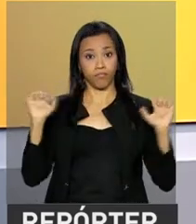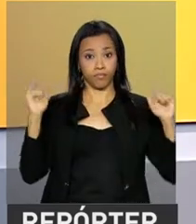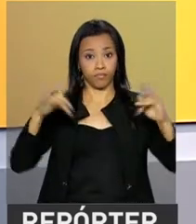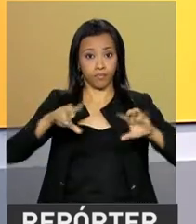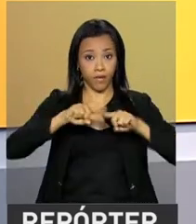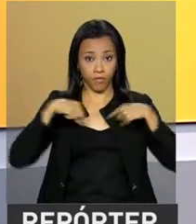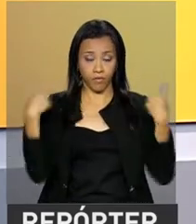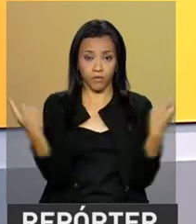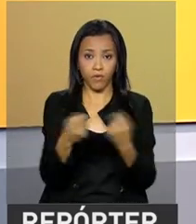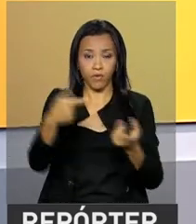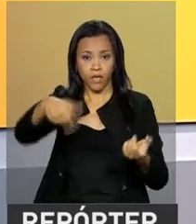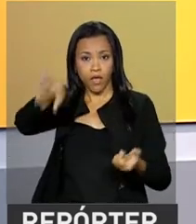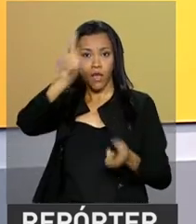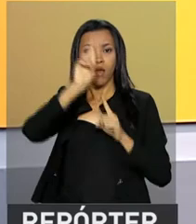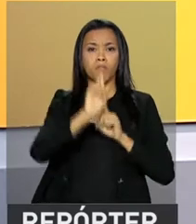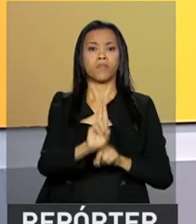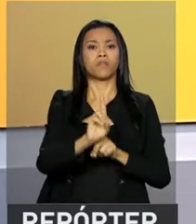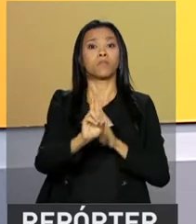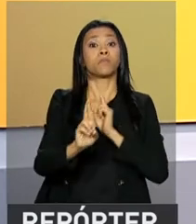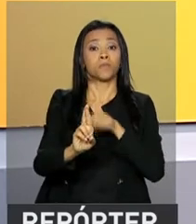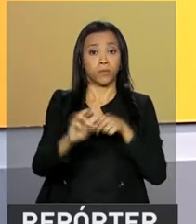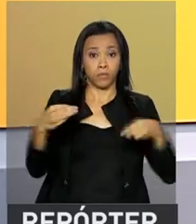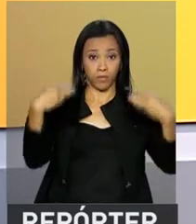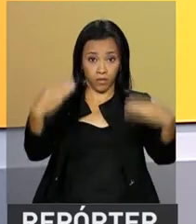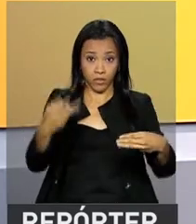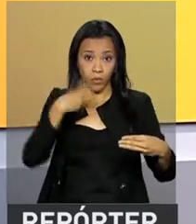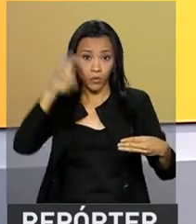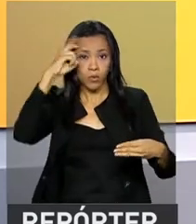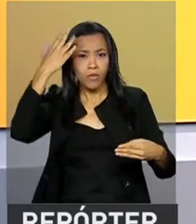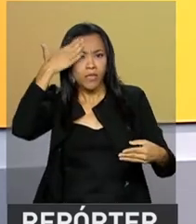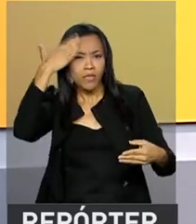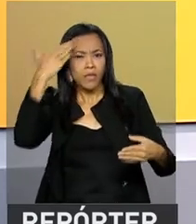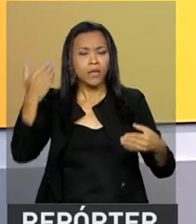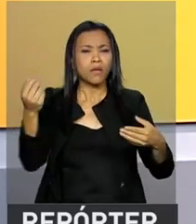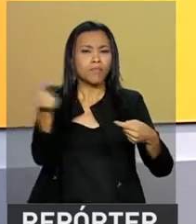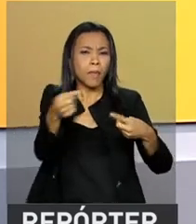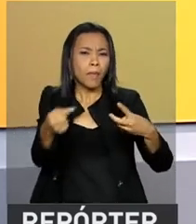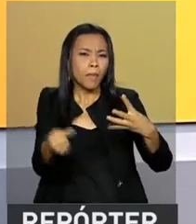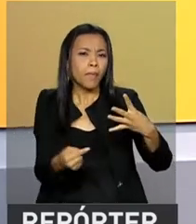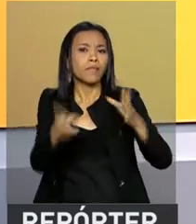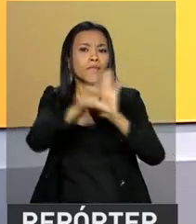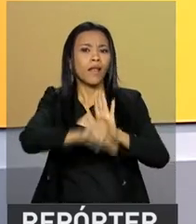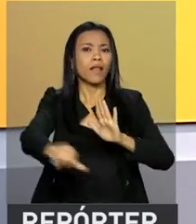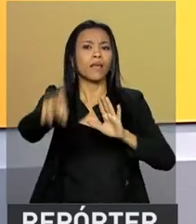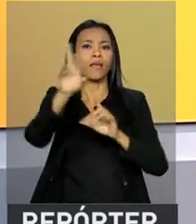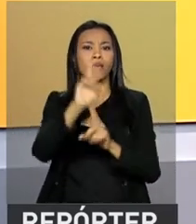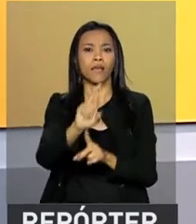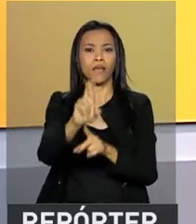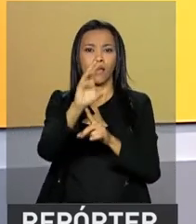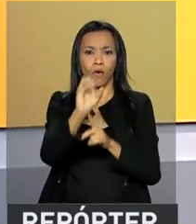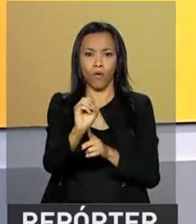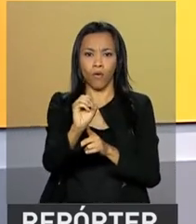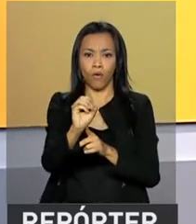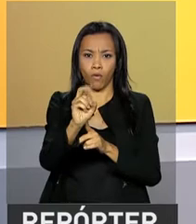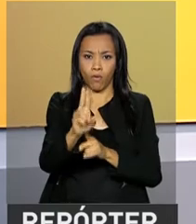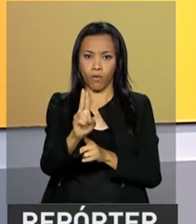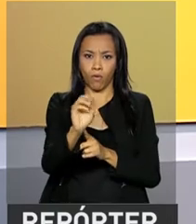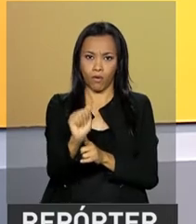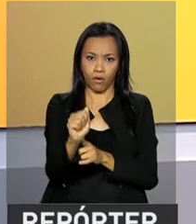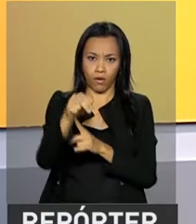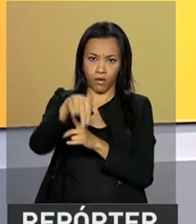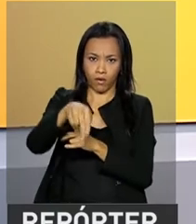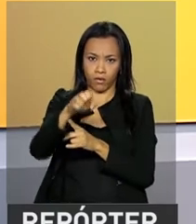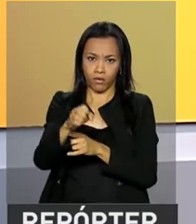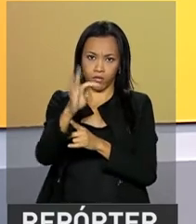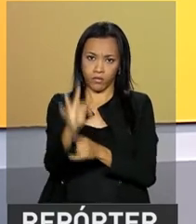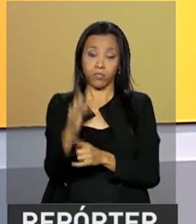representantes do Ministério da Cultura para entender e propor mudanças na Lei Rouanet. O aumento da fiscalização no